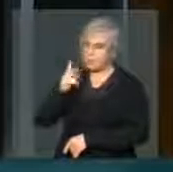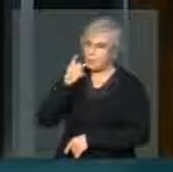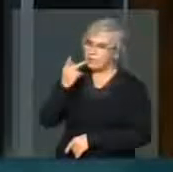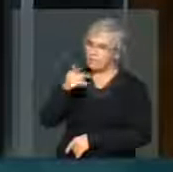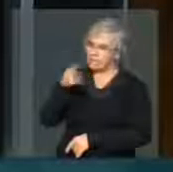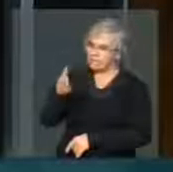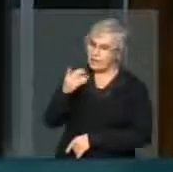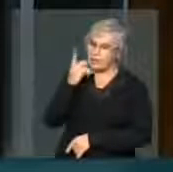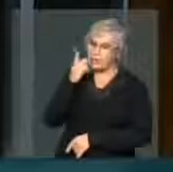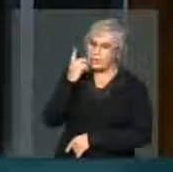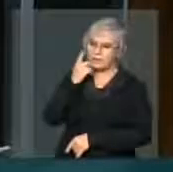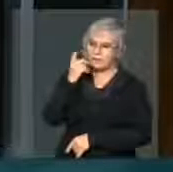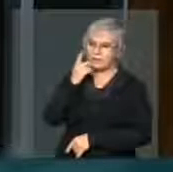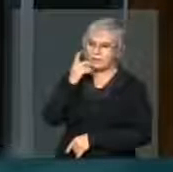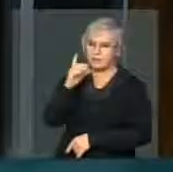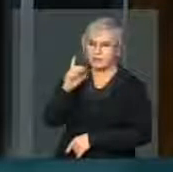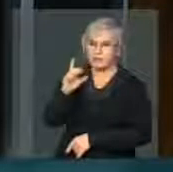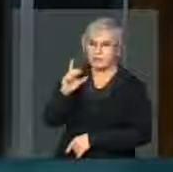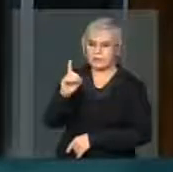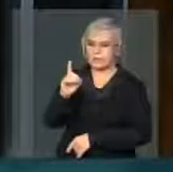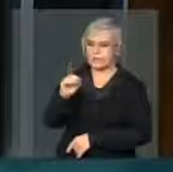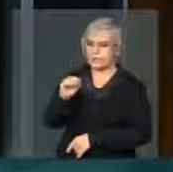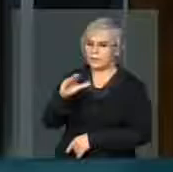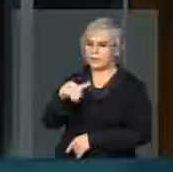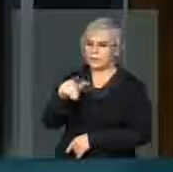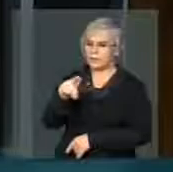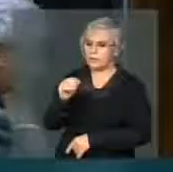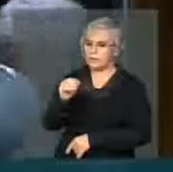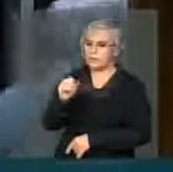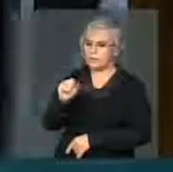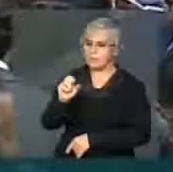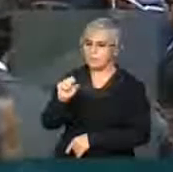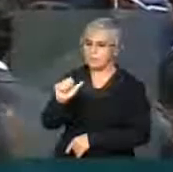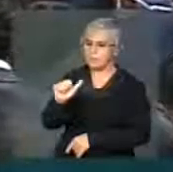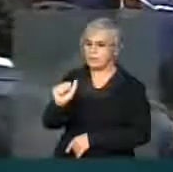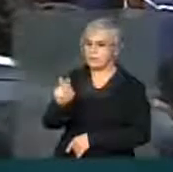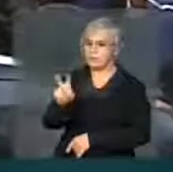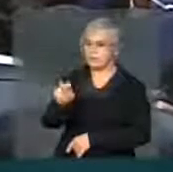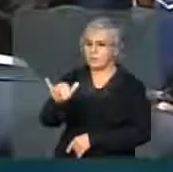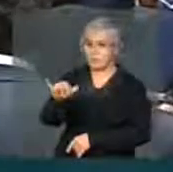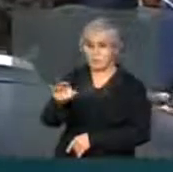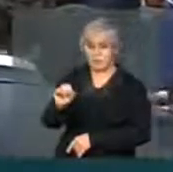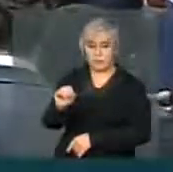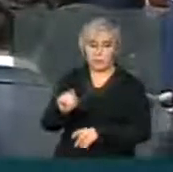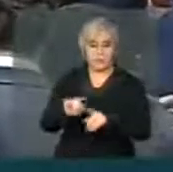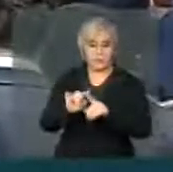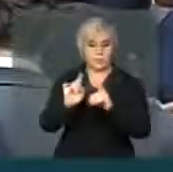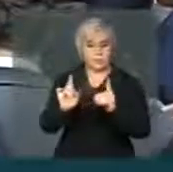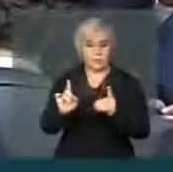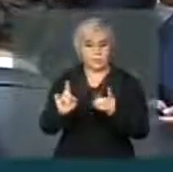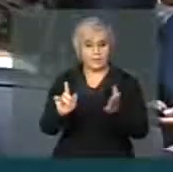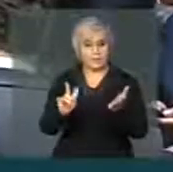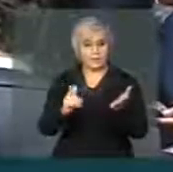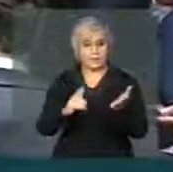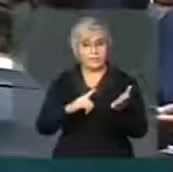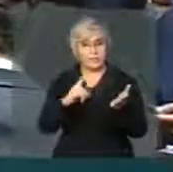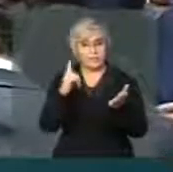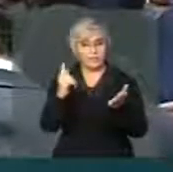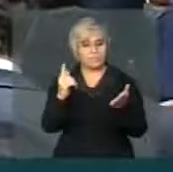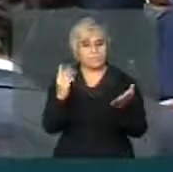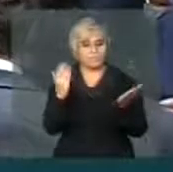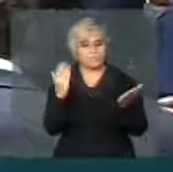muito respeito pelo deputado Domingos Sávio. Só que existe um xadrez, deputado Domingos Sávio.